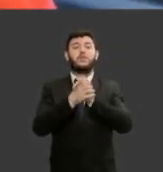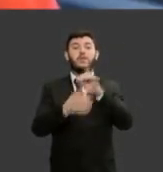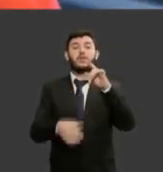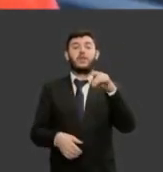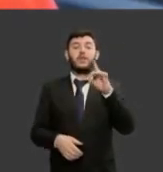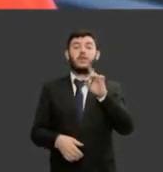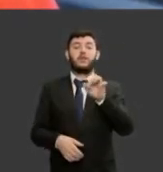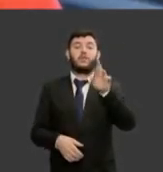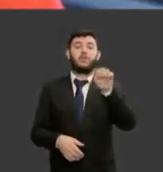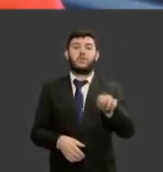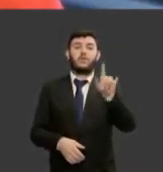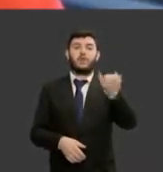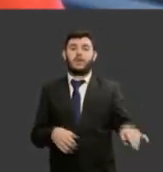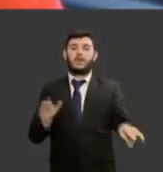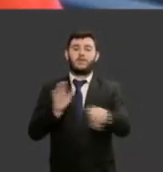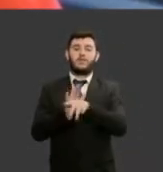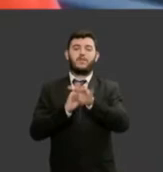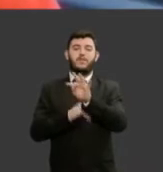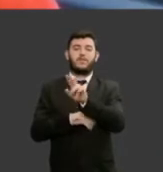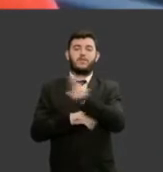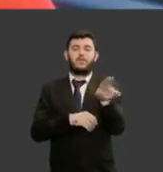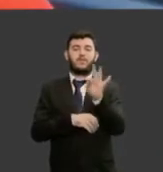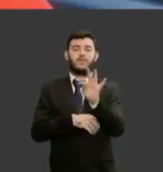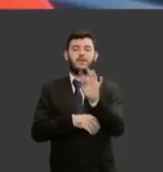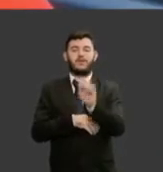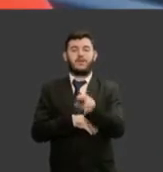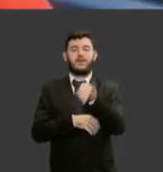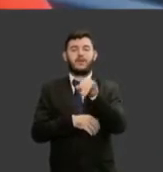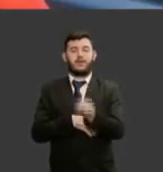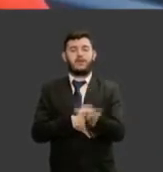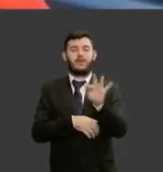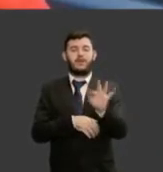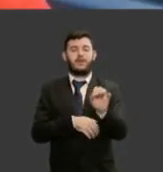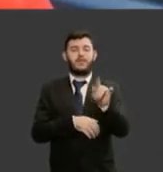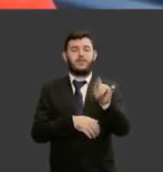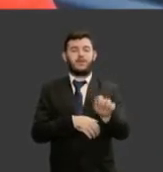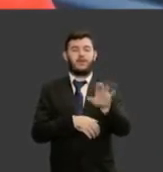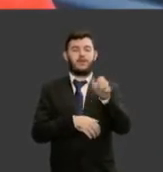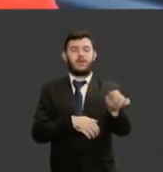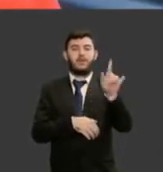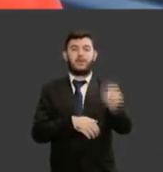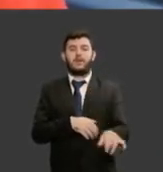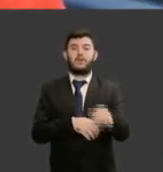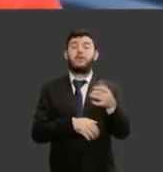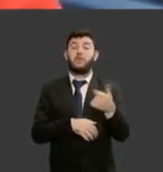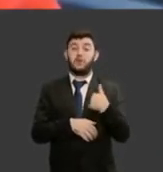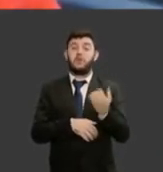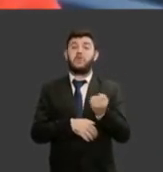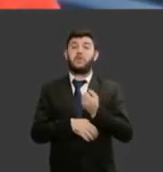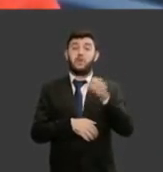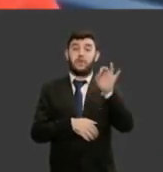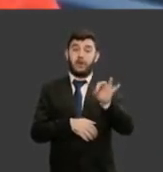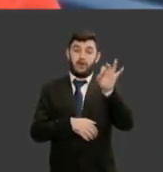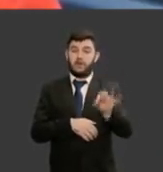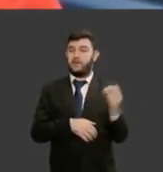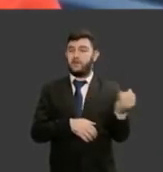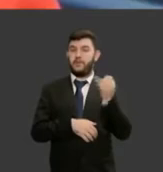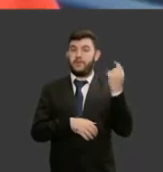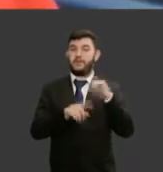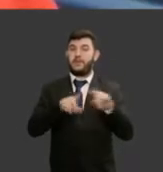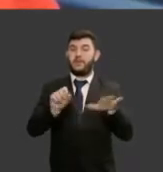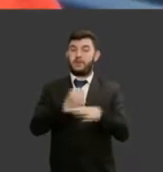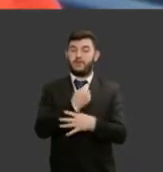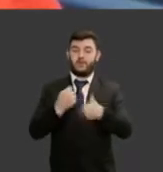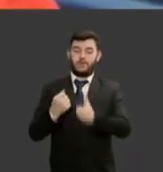doutora Tânia os números são importantes e a segurança pública no nosso país ela é indispensável para que todos